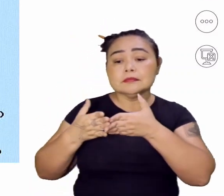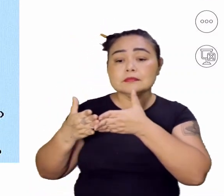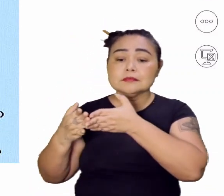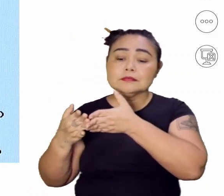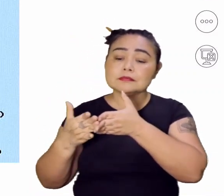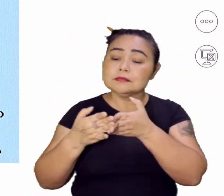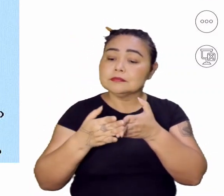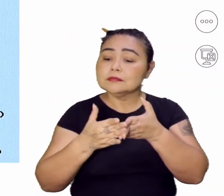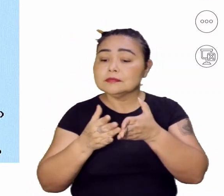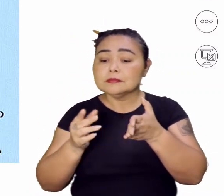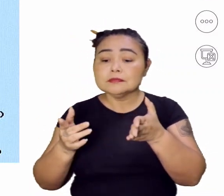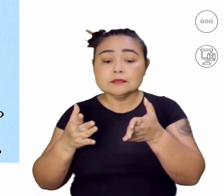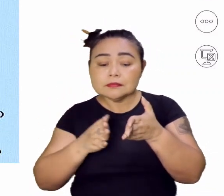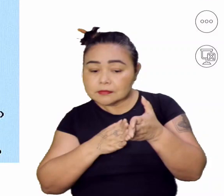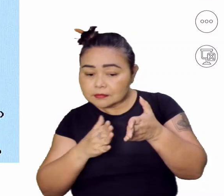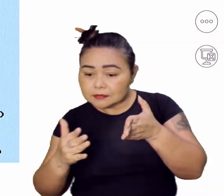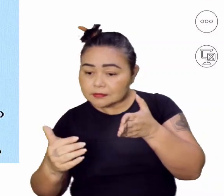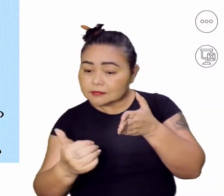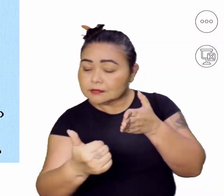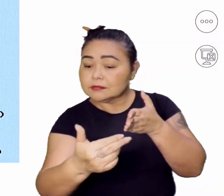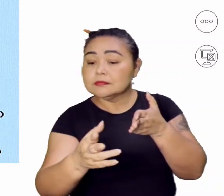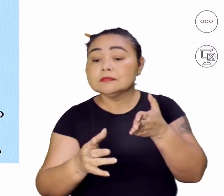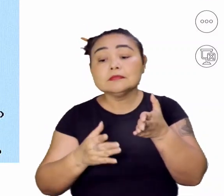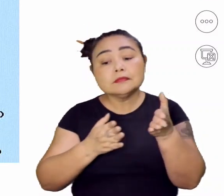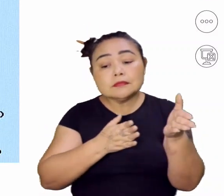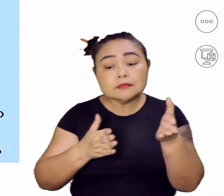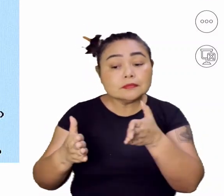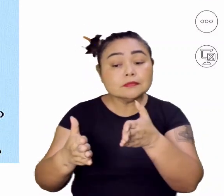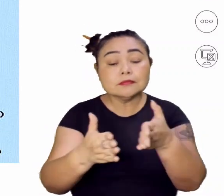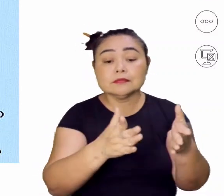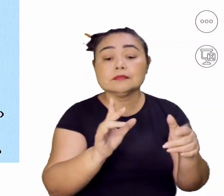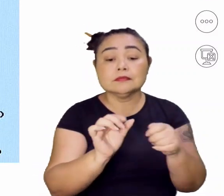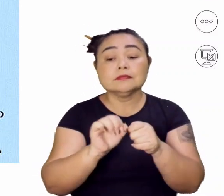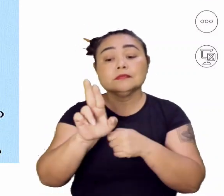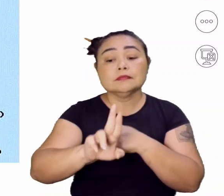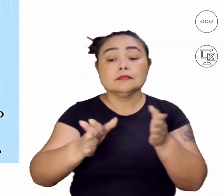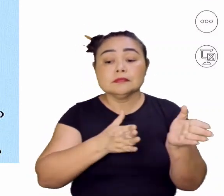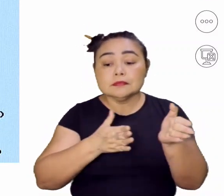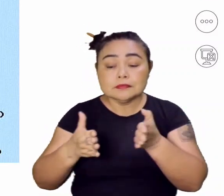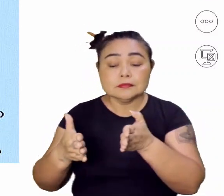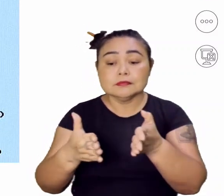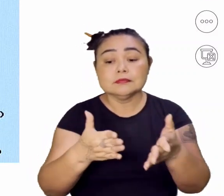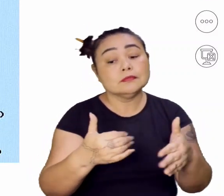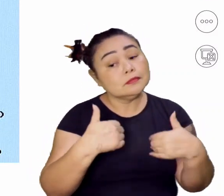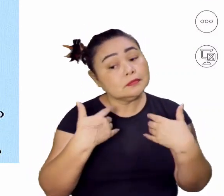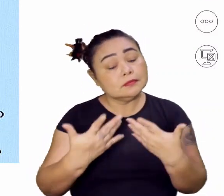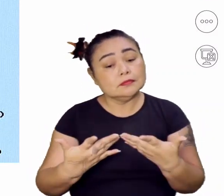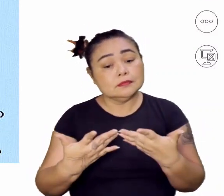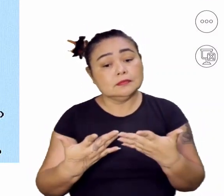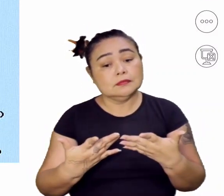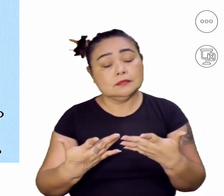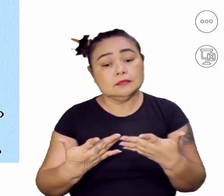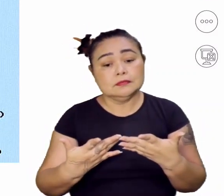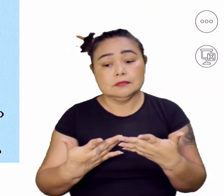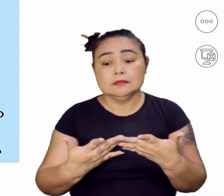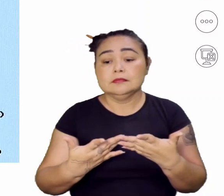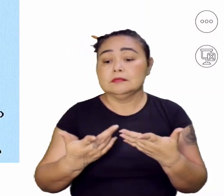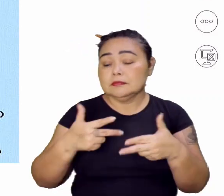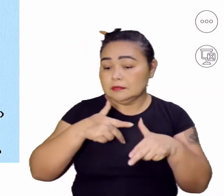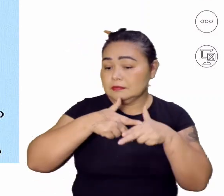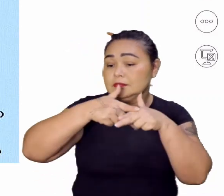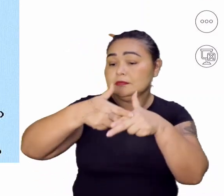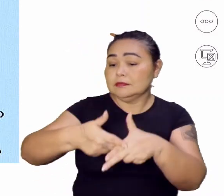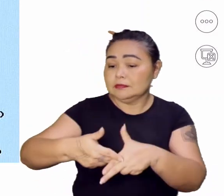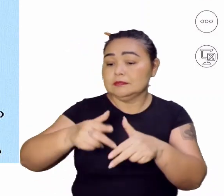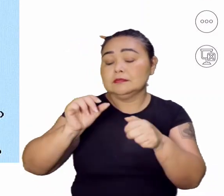A maioria dessas entradas e bandeiras utilizava os rios. Muitas delas utilizavam, é claro, o lombo de burros, o